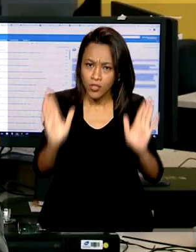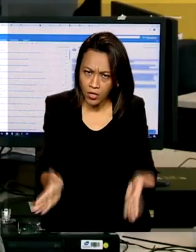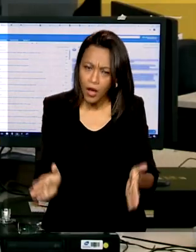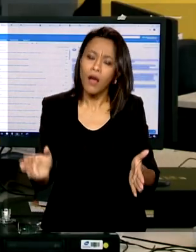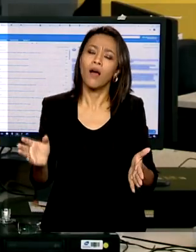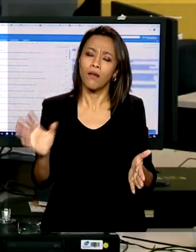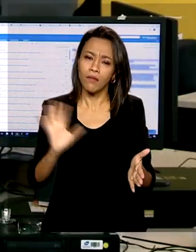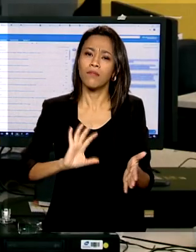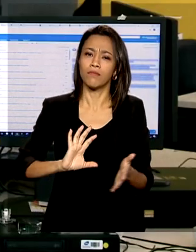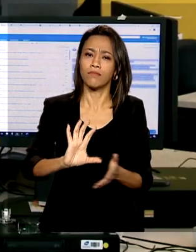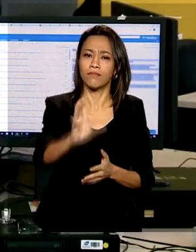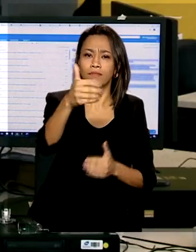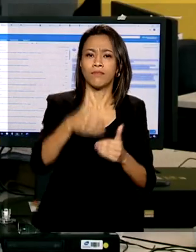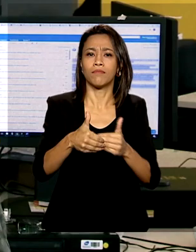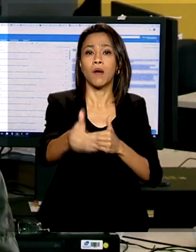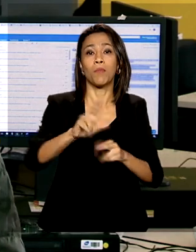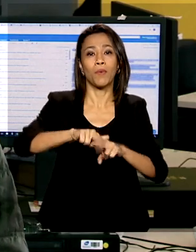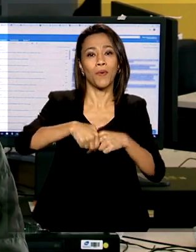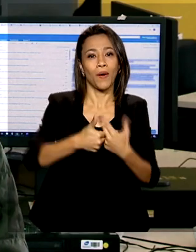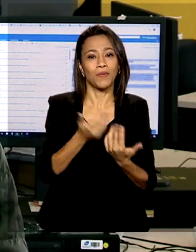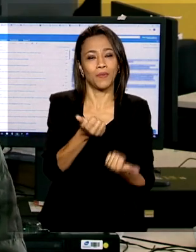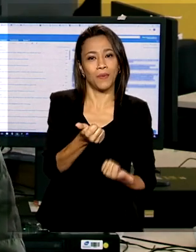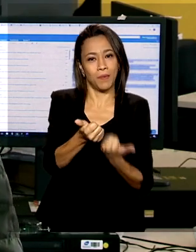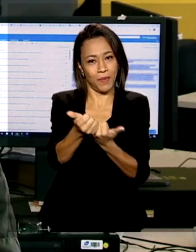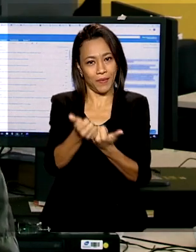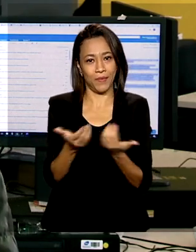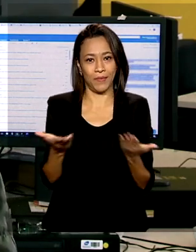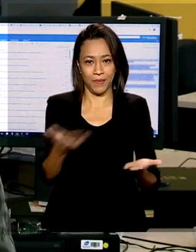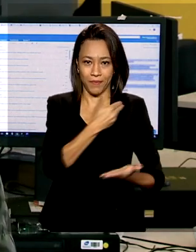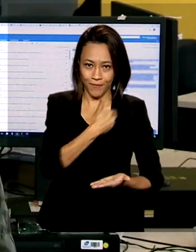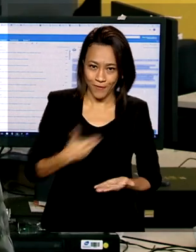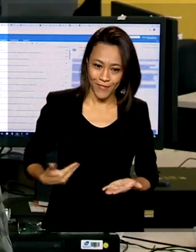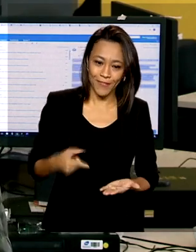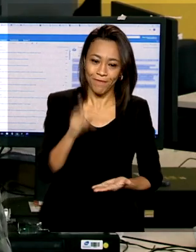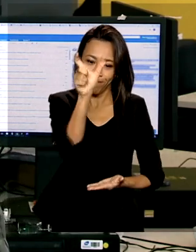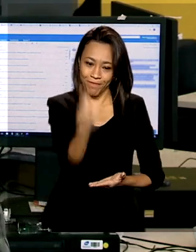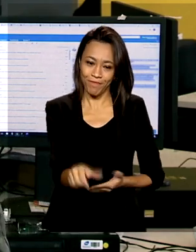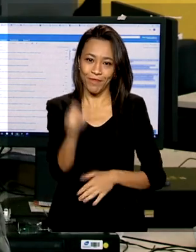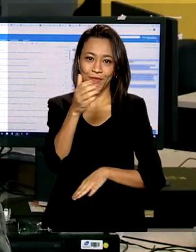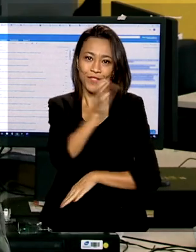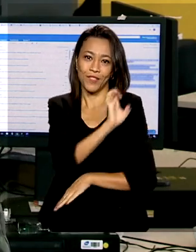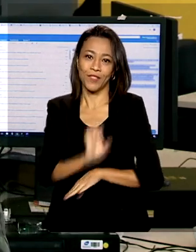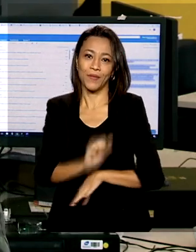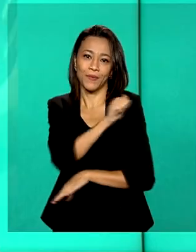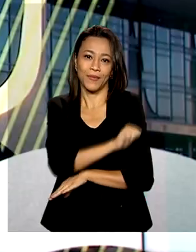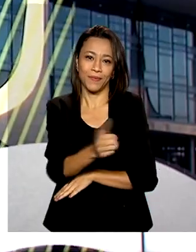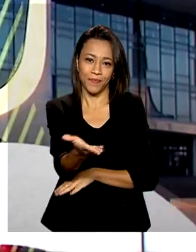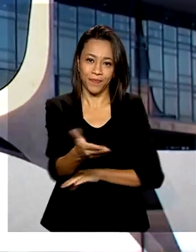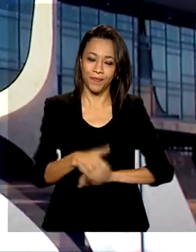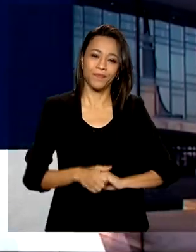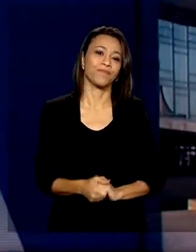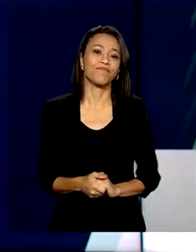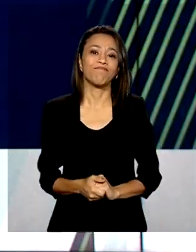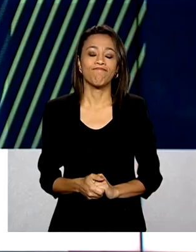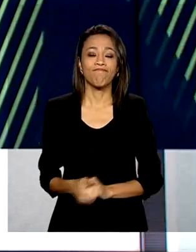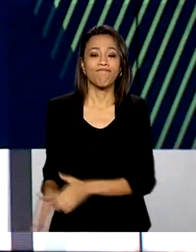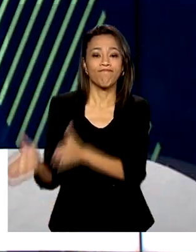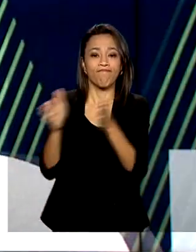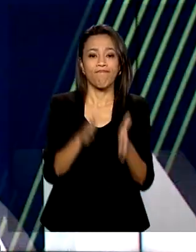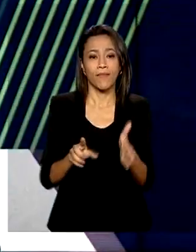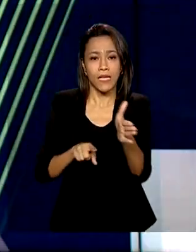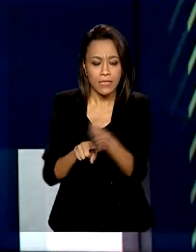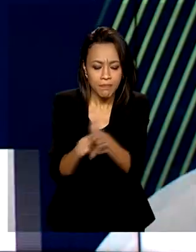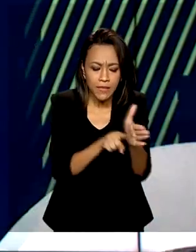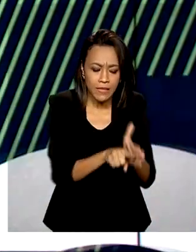firmados através do benefício. Do Rio de Janeiro, Igor Santos, para o governo agora. As pesquisas